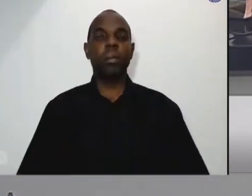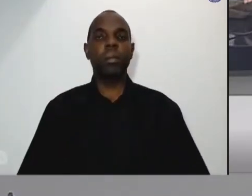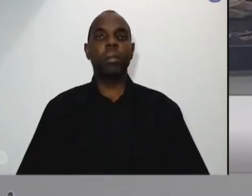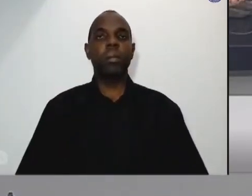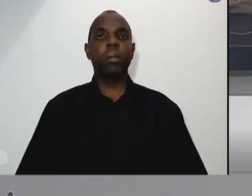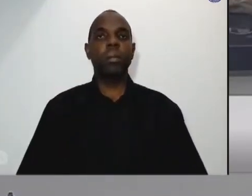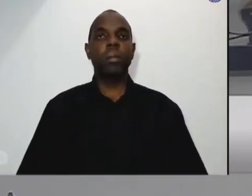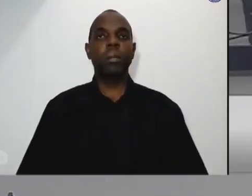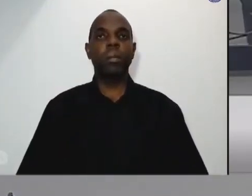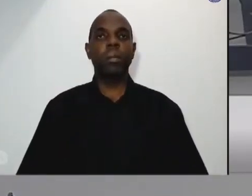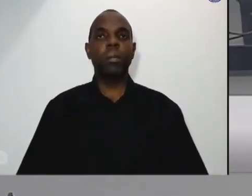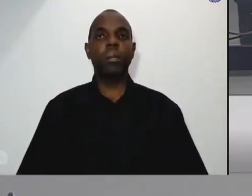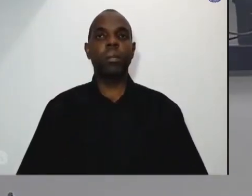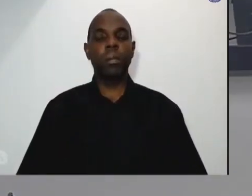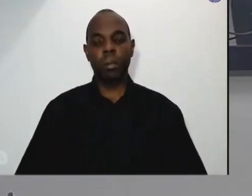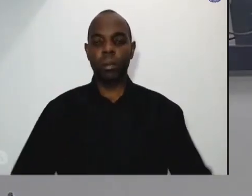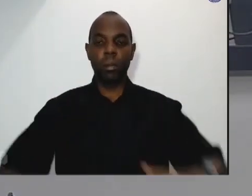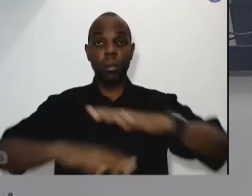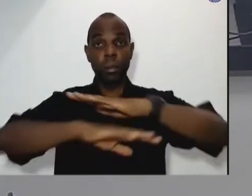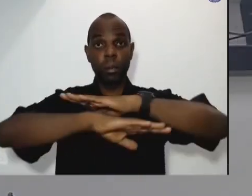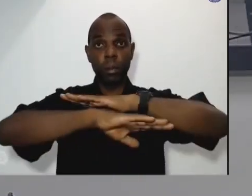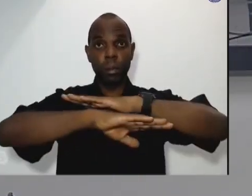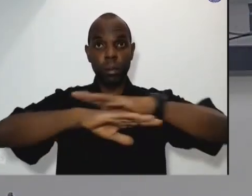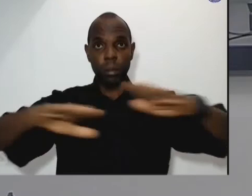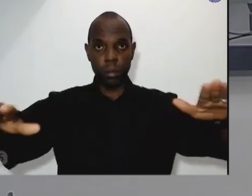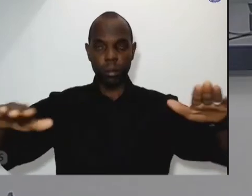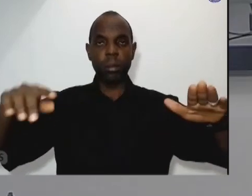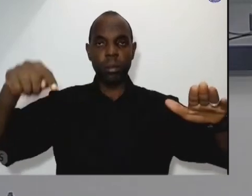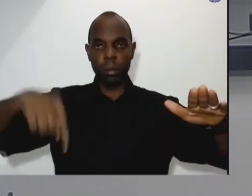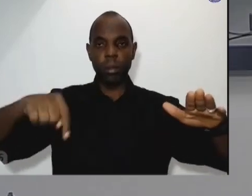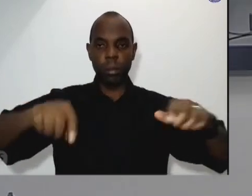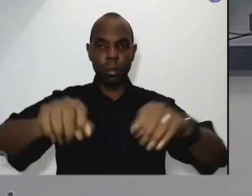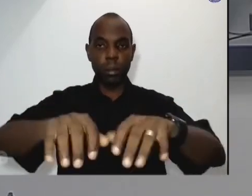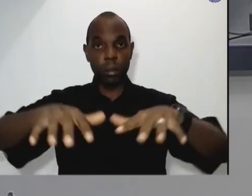declaro encerrada a presente sessão